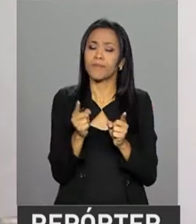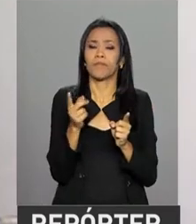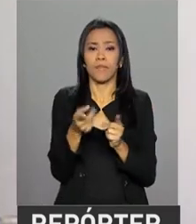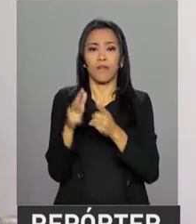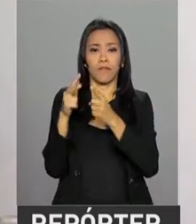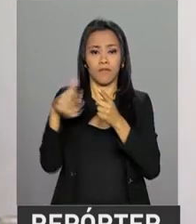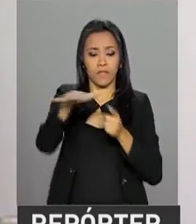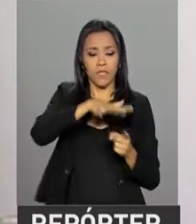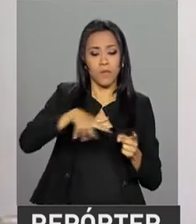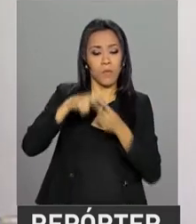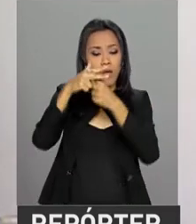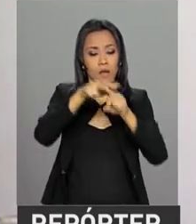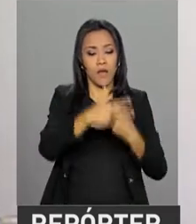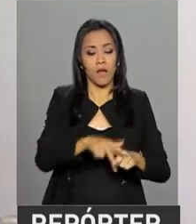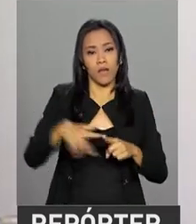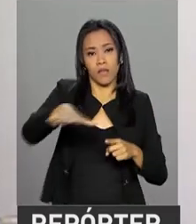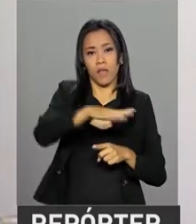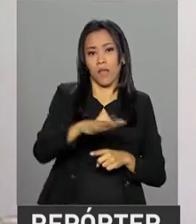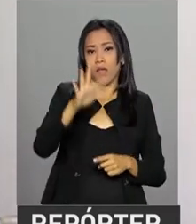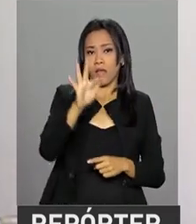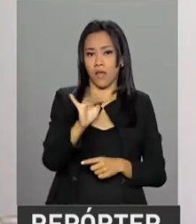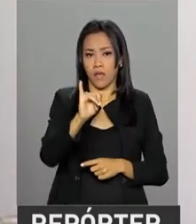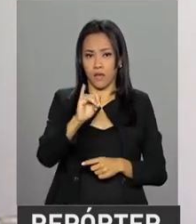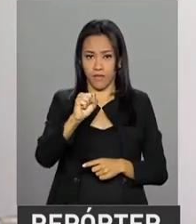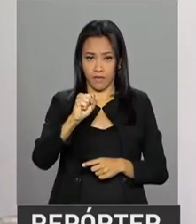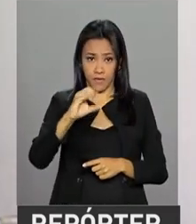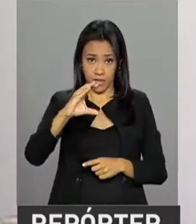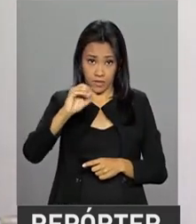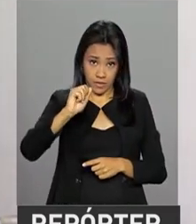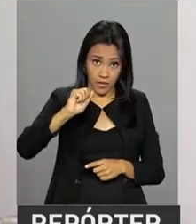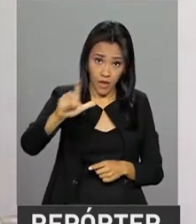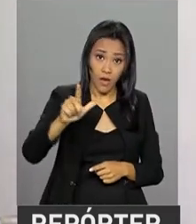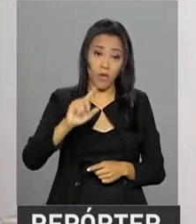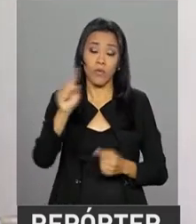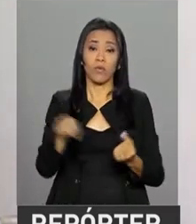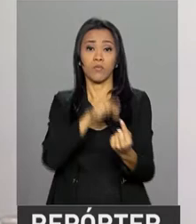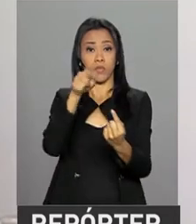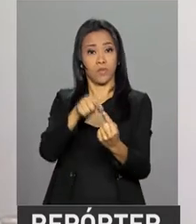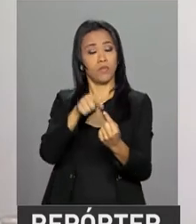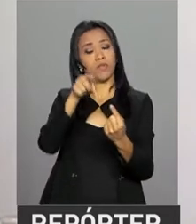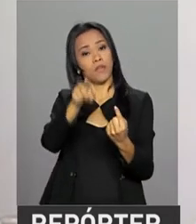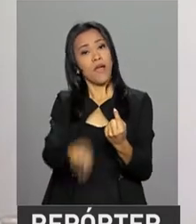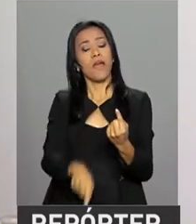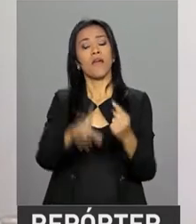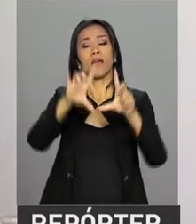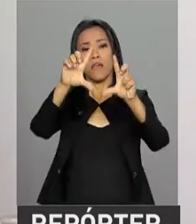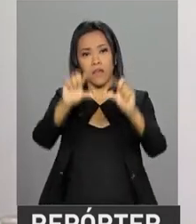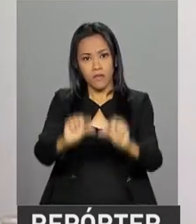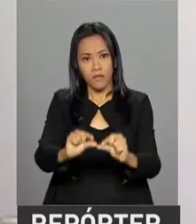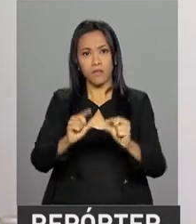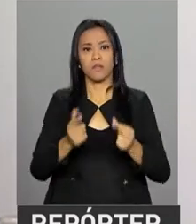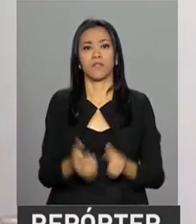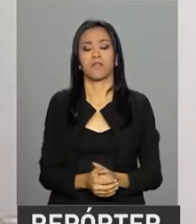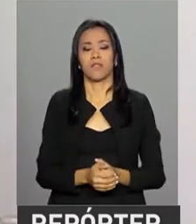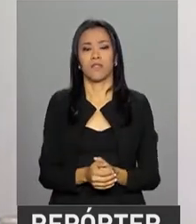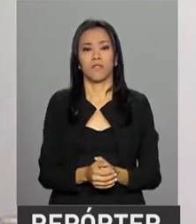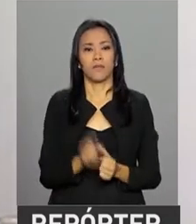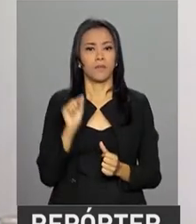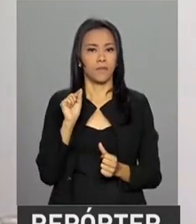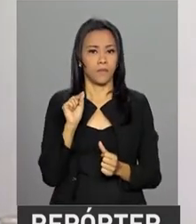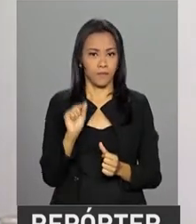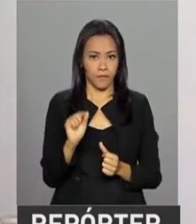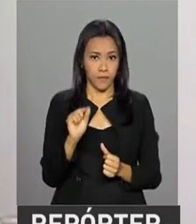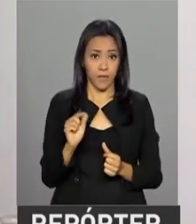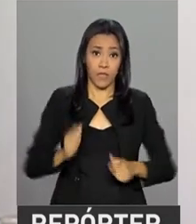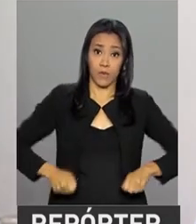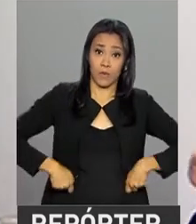reforma fiscal de nível estrutural, visando principalmente reduzir a proeminência